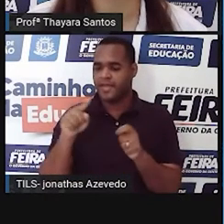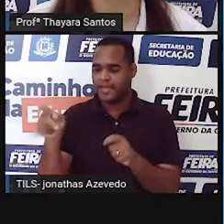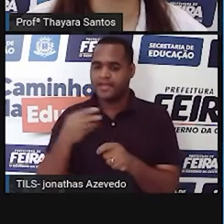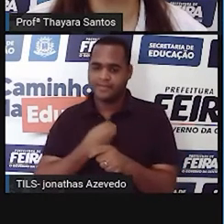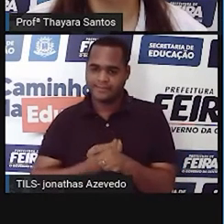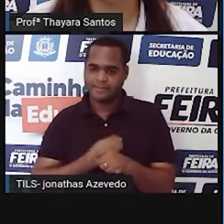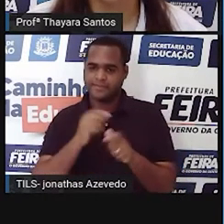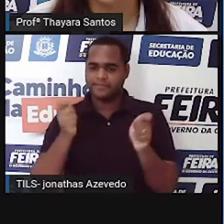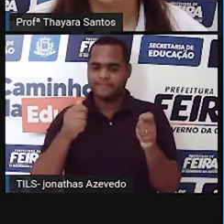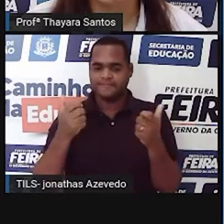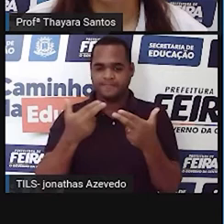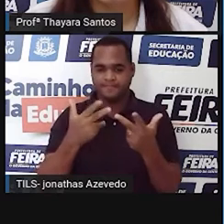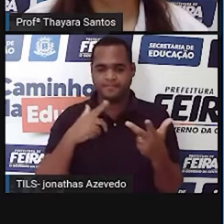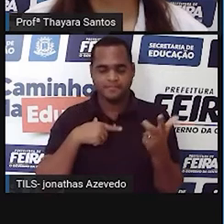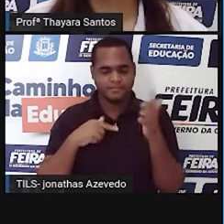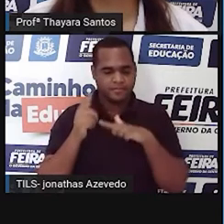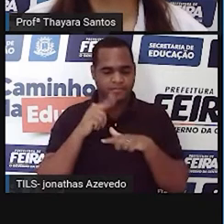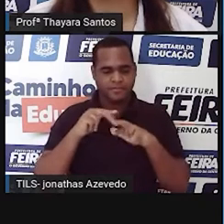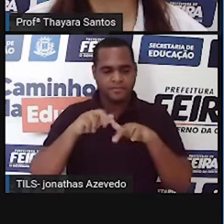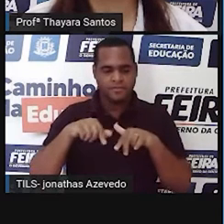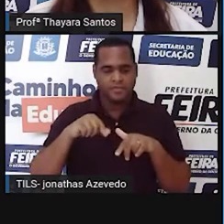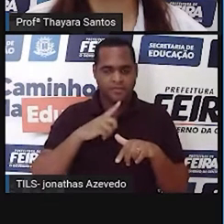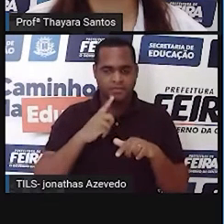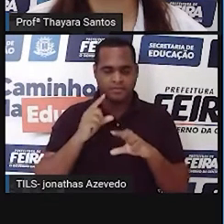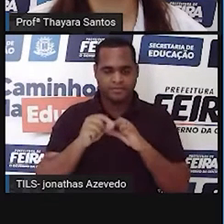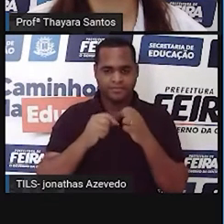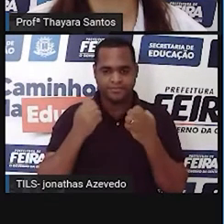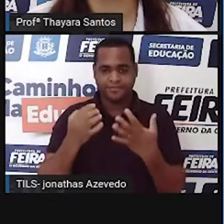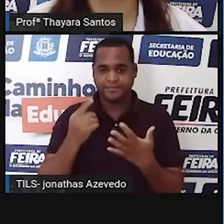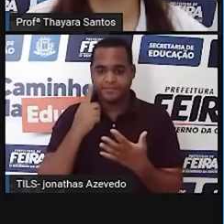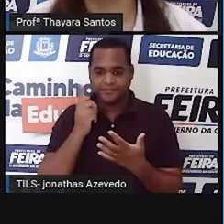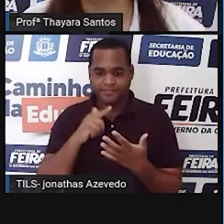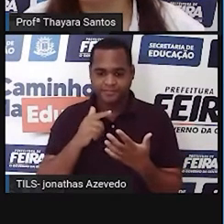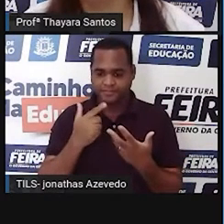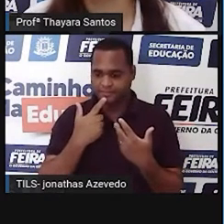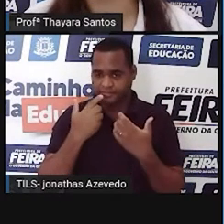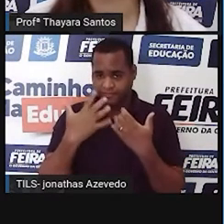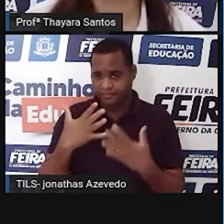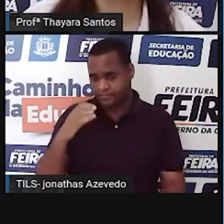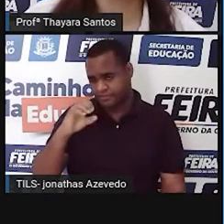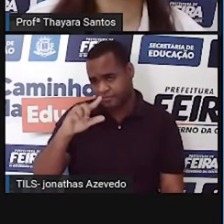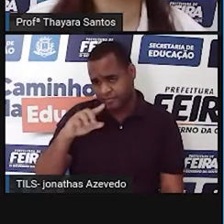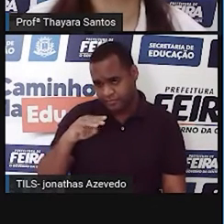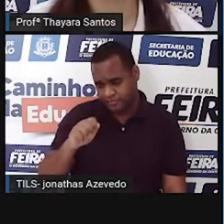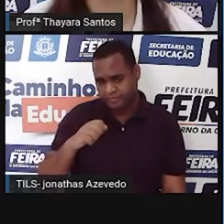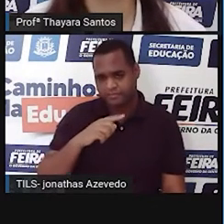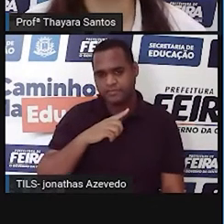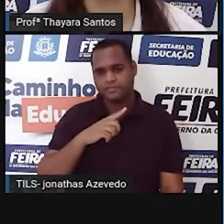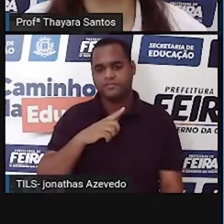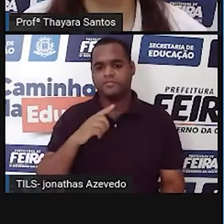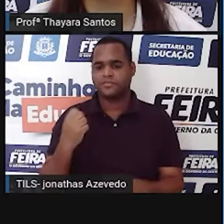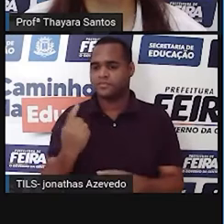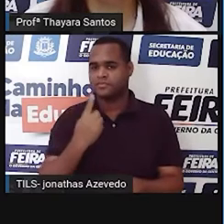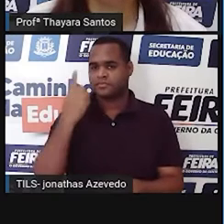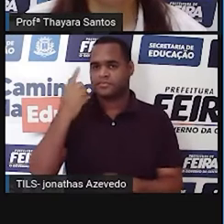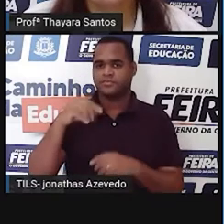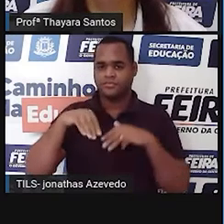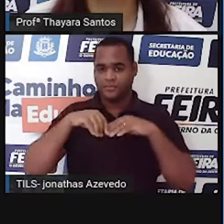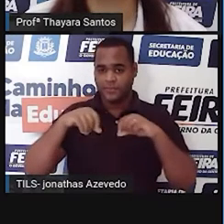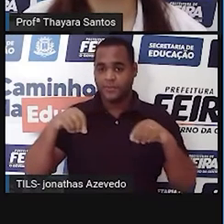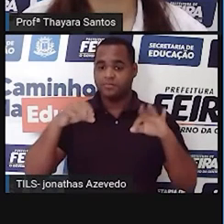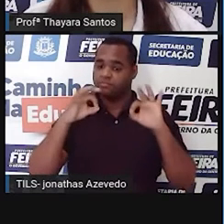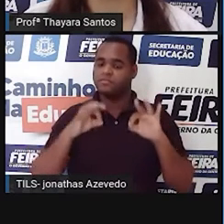possíveis de serem reconhecidas. E, como a gente falou, Além de ter clima, vegetação, altitude e solo bem